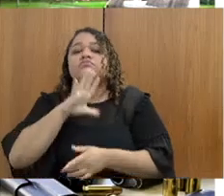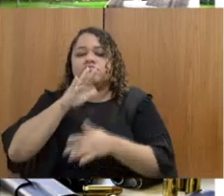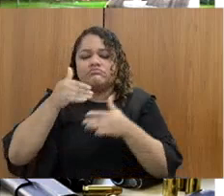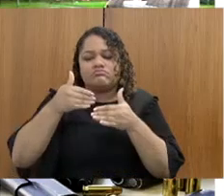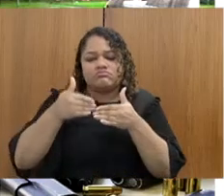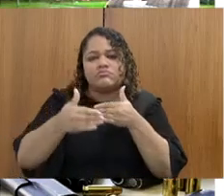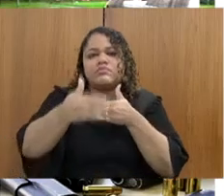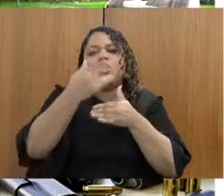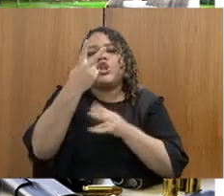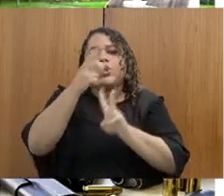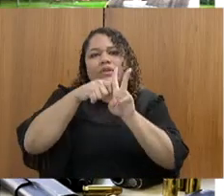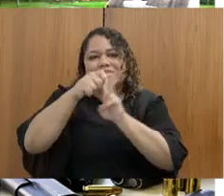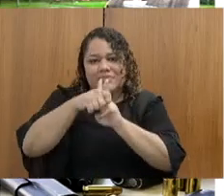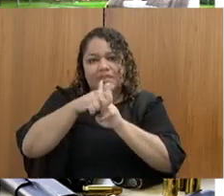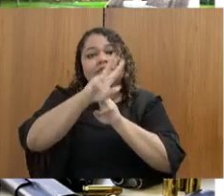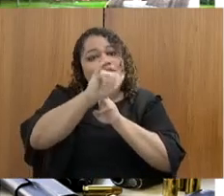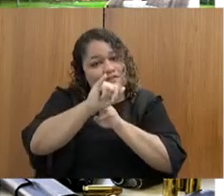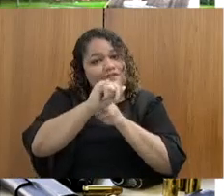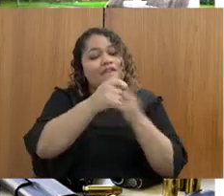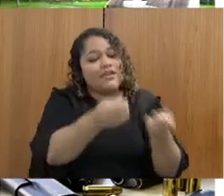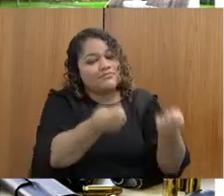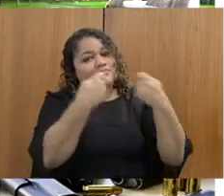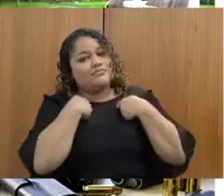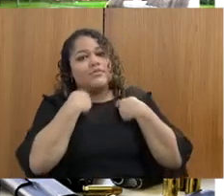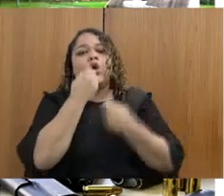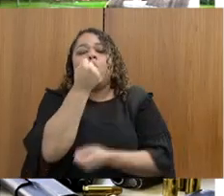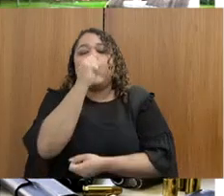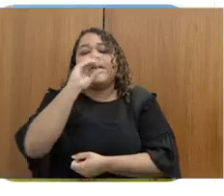locados para colocar à disposição da Polícia Penal.